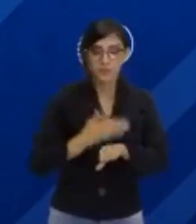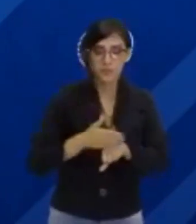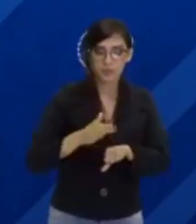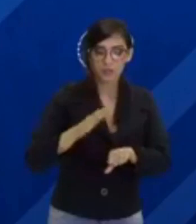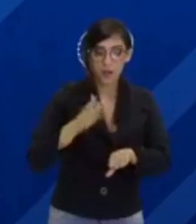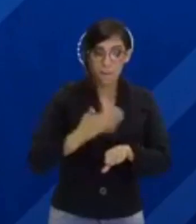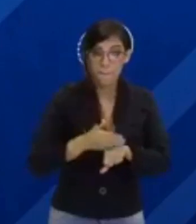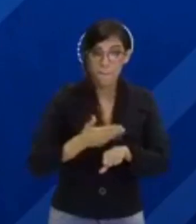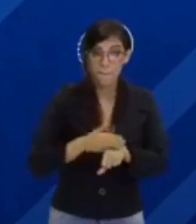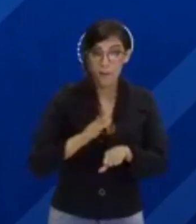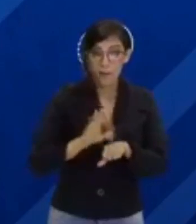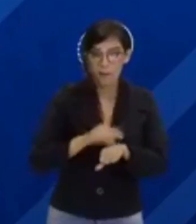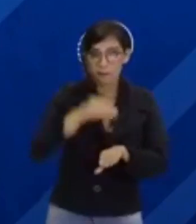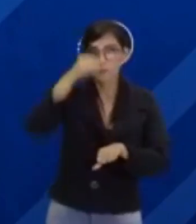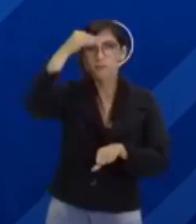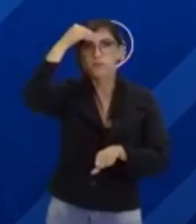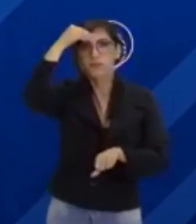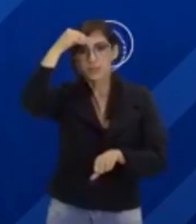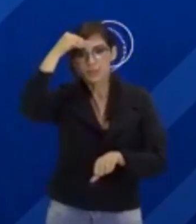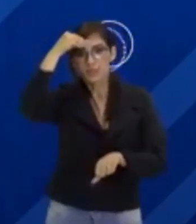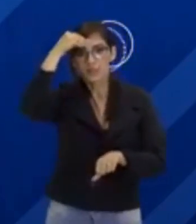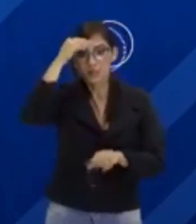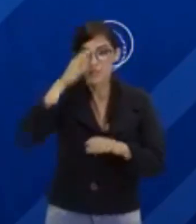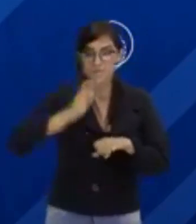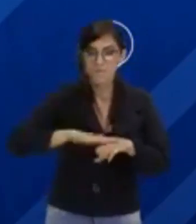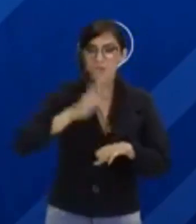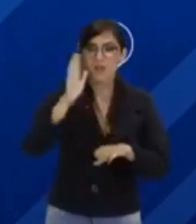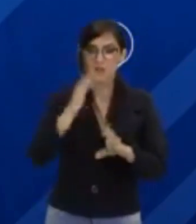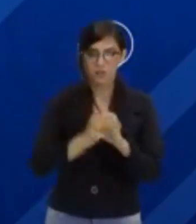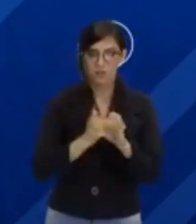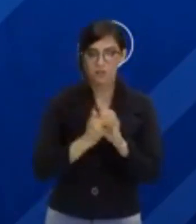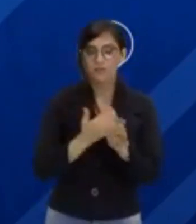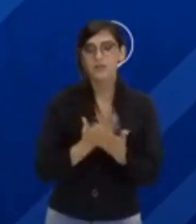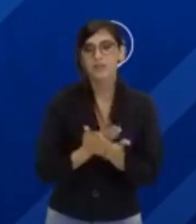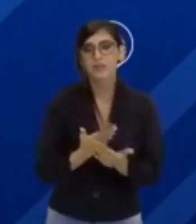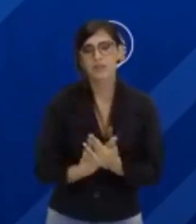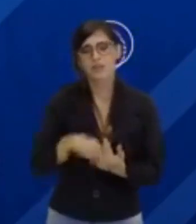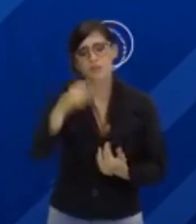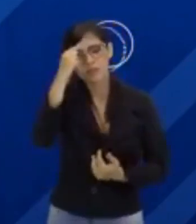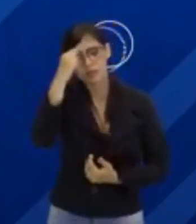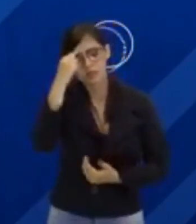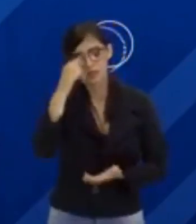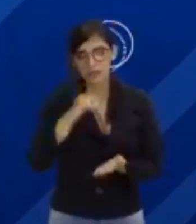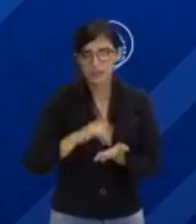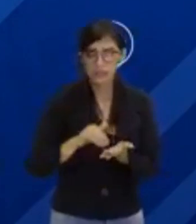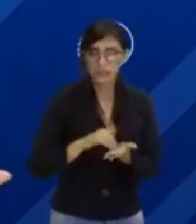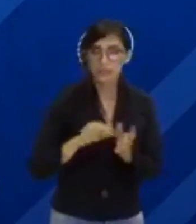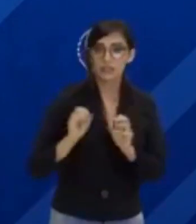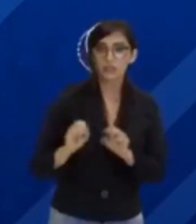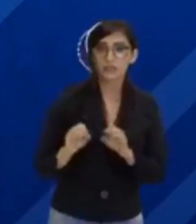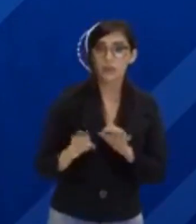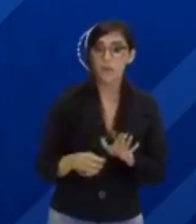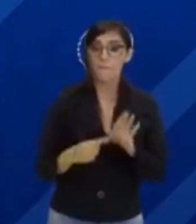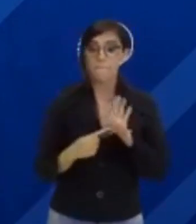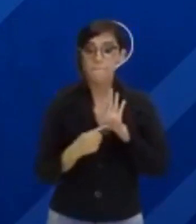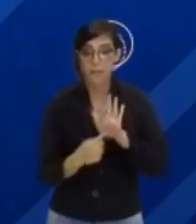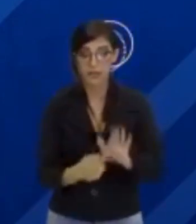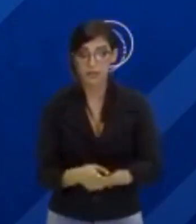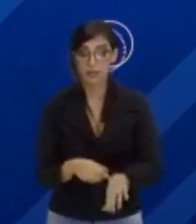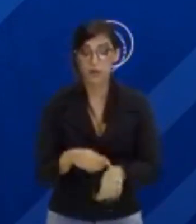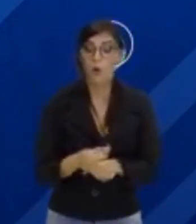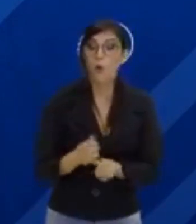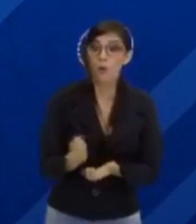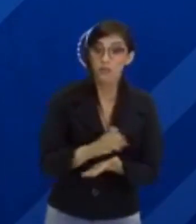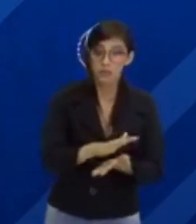melhor os conteúdos das aulas. Pensando nisso, a Secretaria de Estado de Educação disponibilizou exercícios no site da